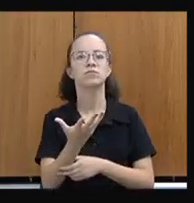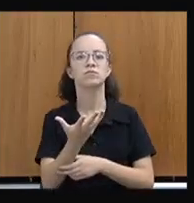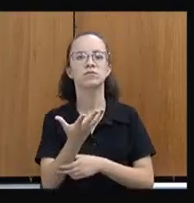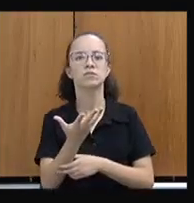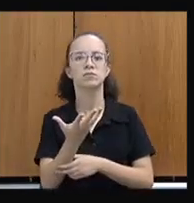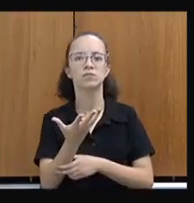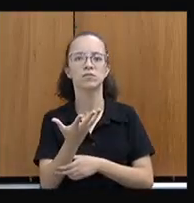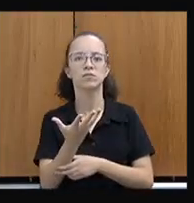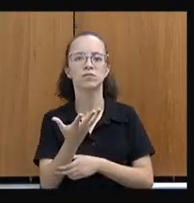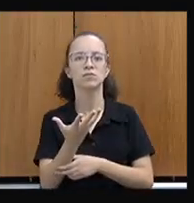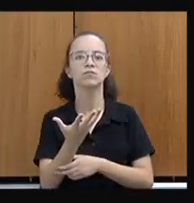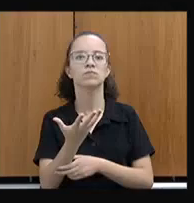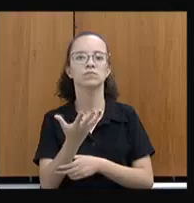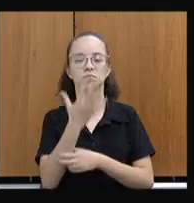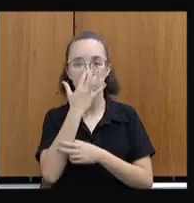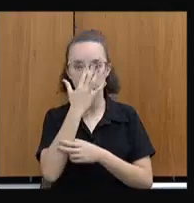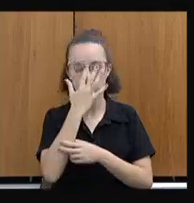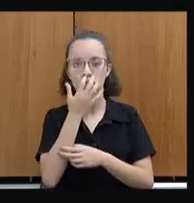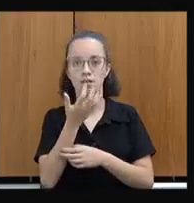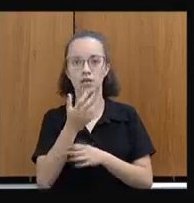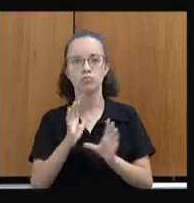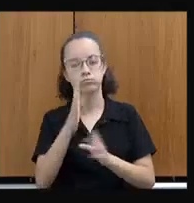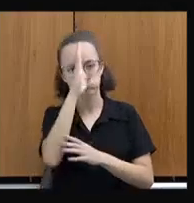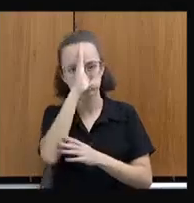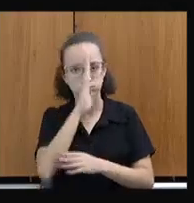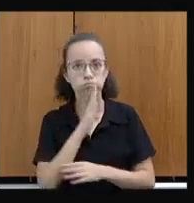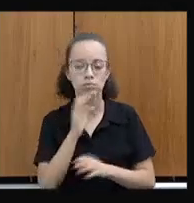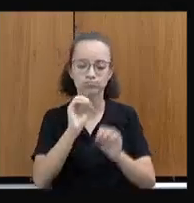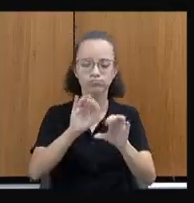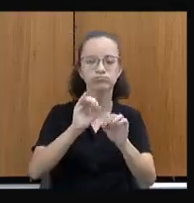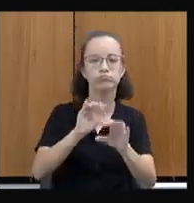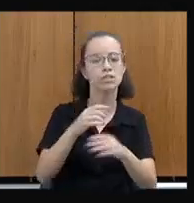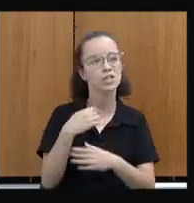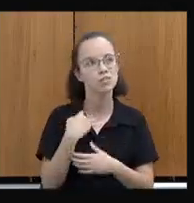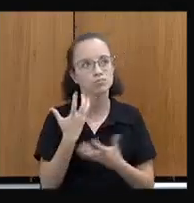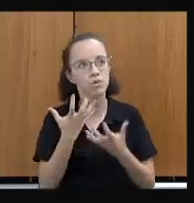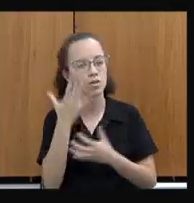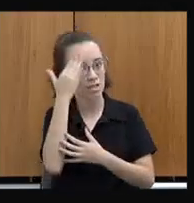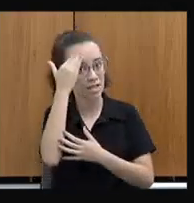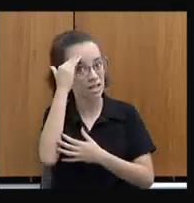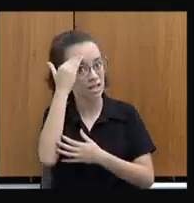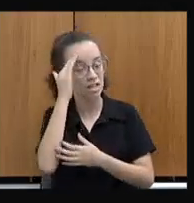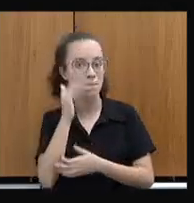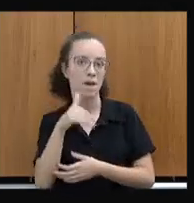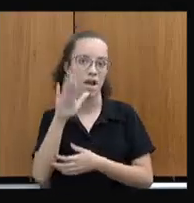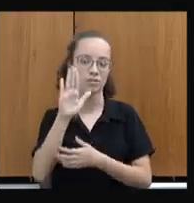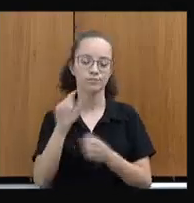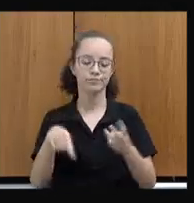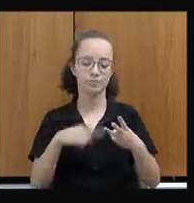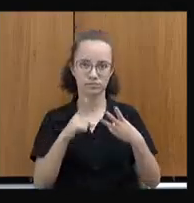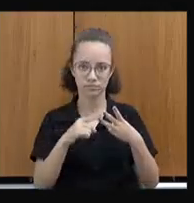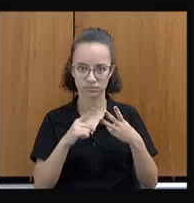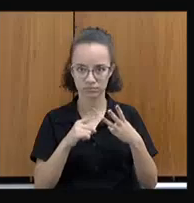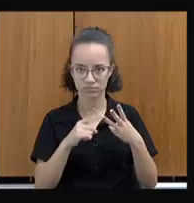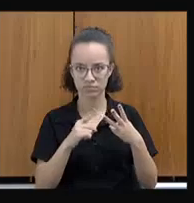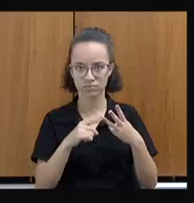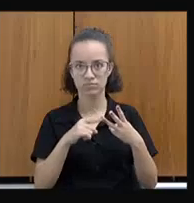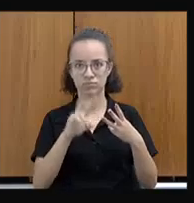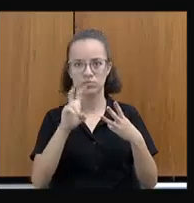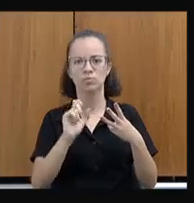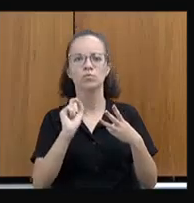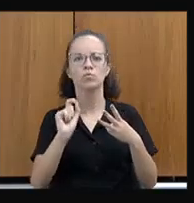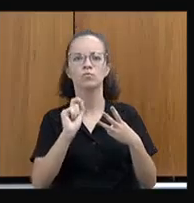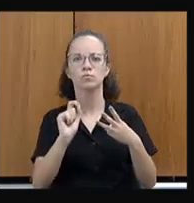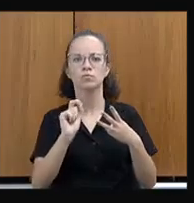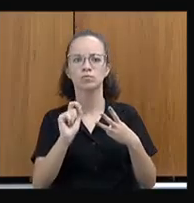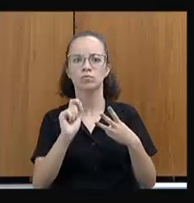o Estado comprar e fazer a distribuição gratuita. Então, eu queria entender um pouco mais sobre isso. E a terceira questão tem a ver